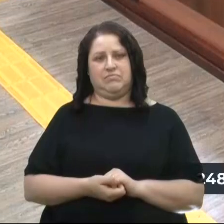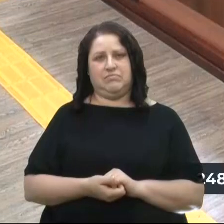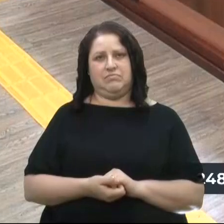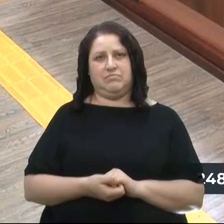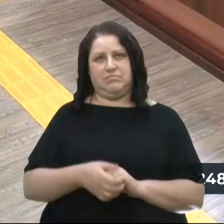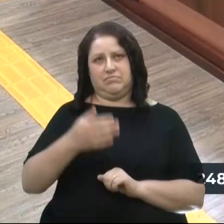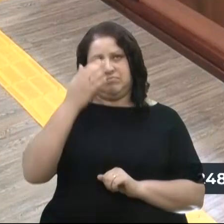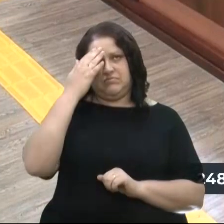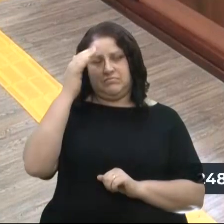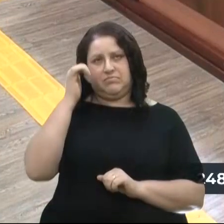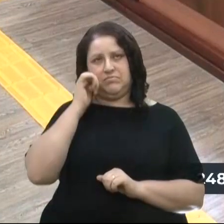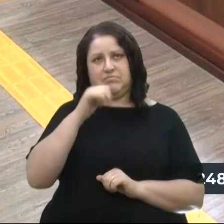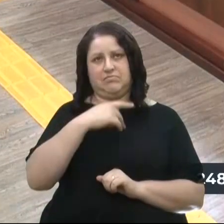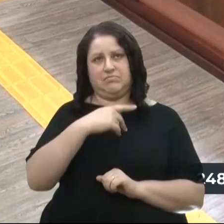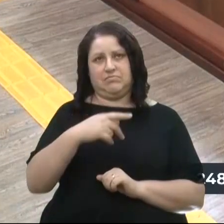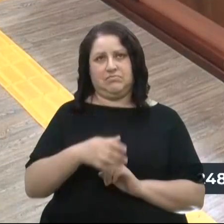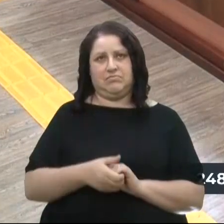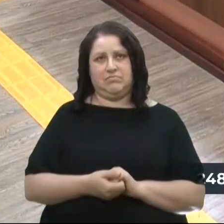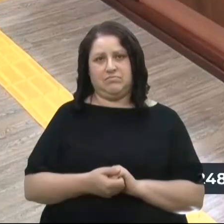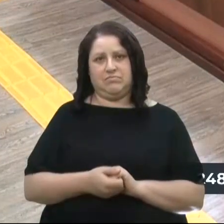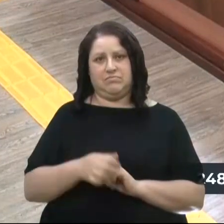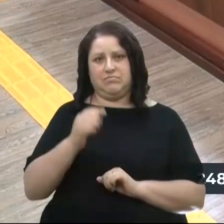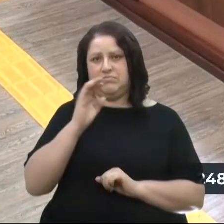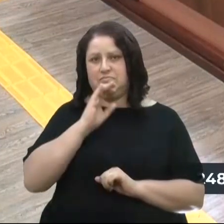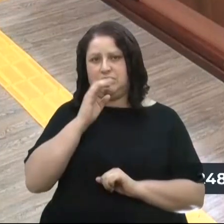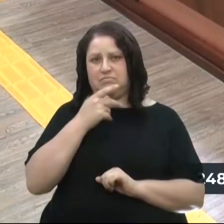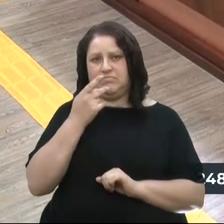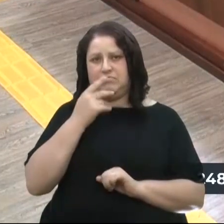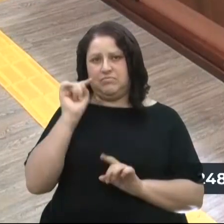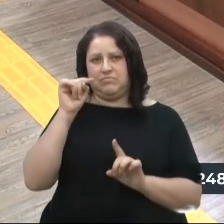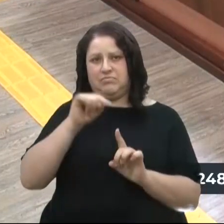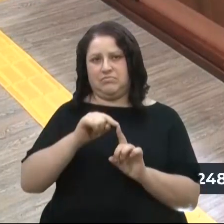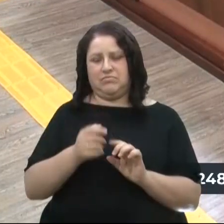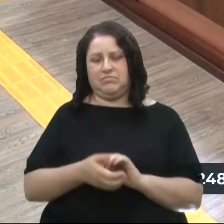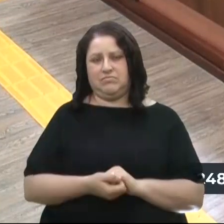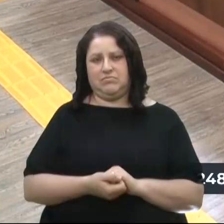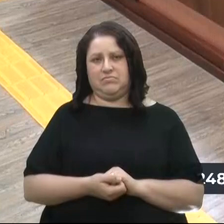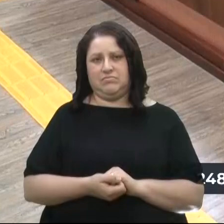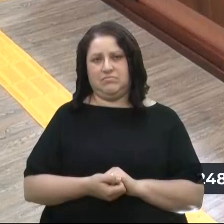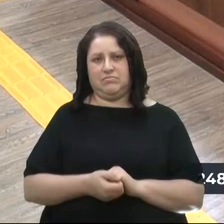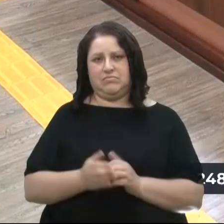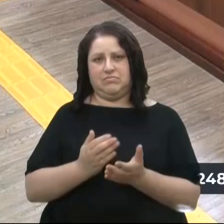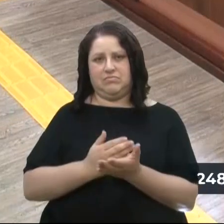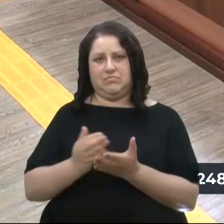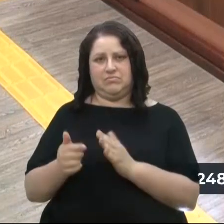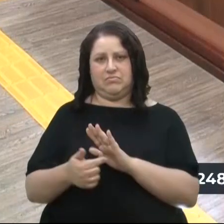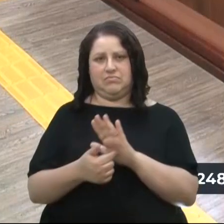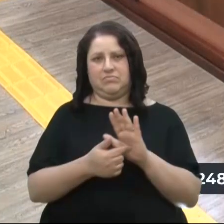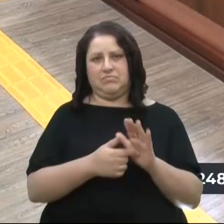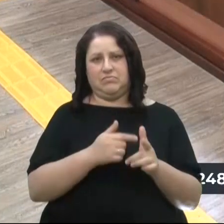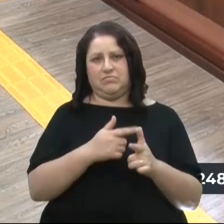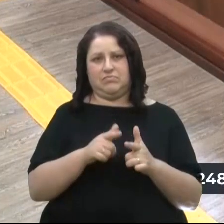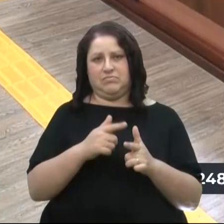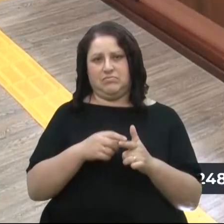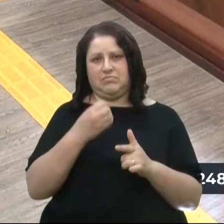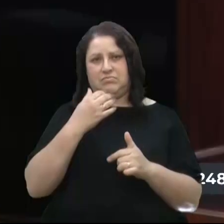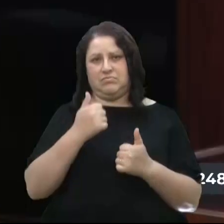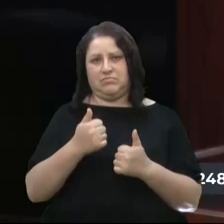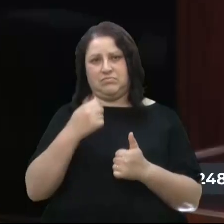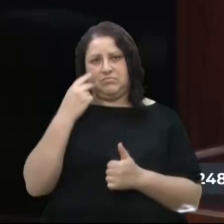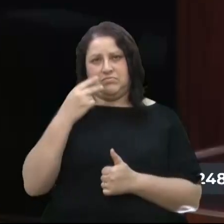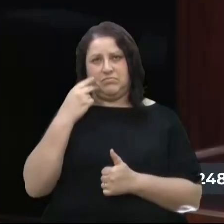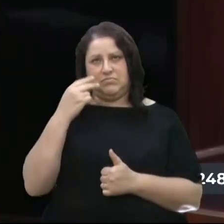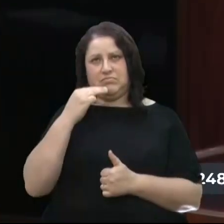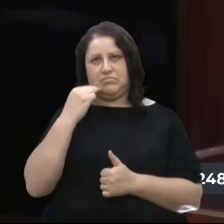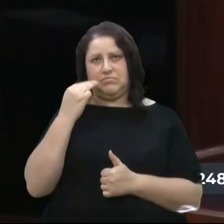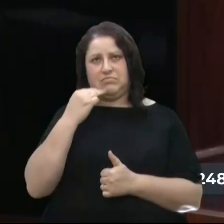Obrigado, Presidenta. Vou ser breve e objetivo e começo apresentando um problema. Que bom que a vereadora